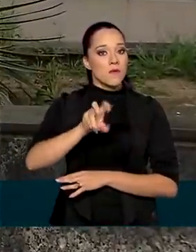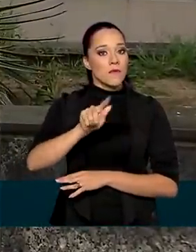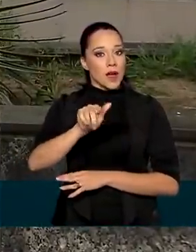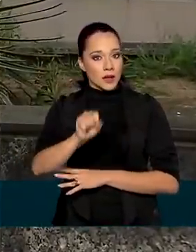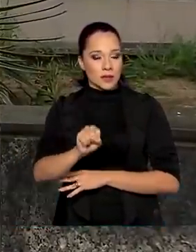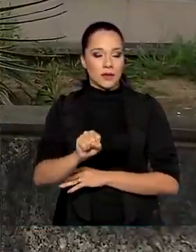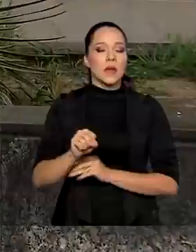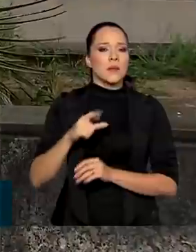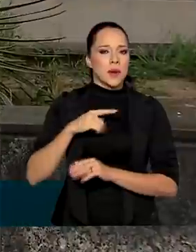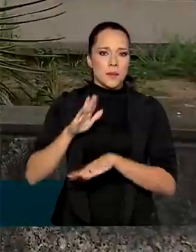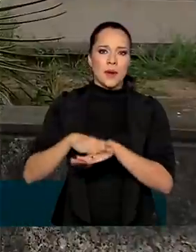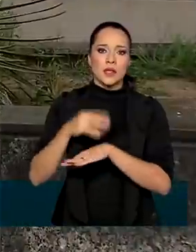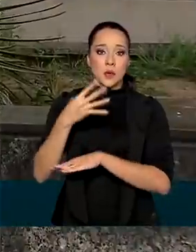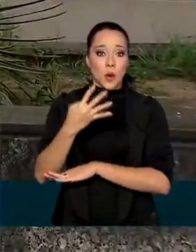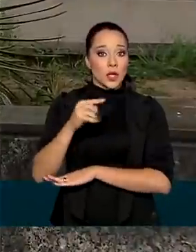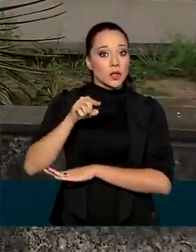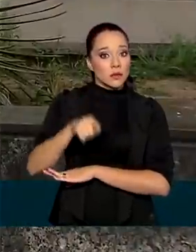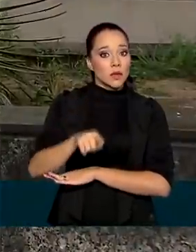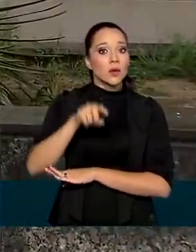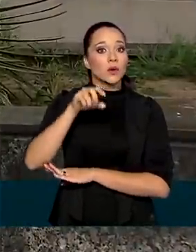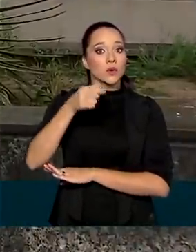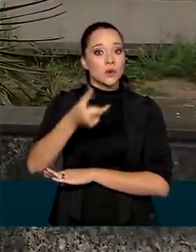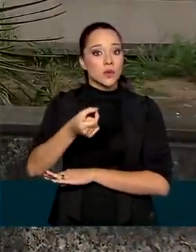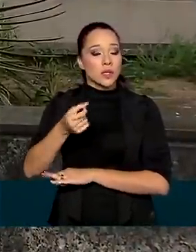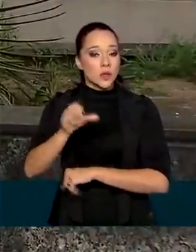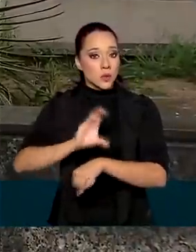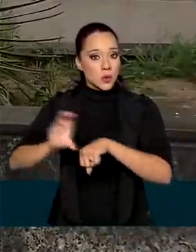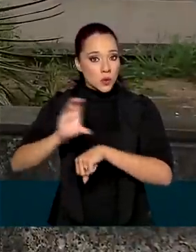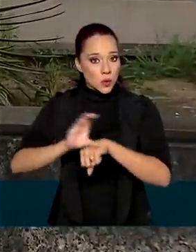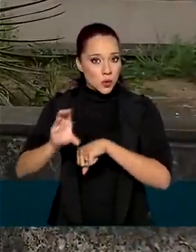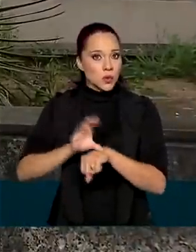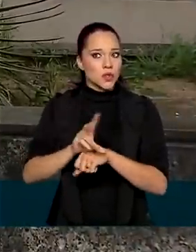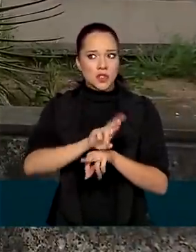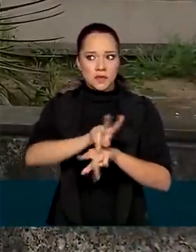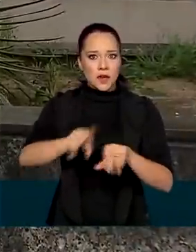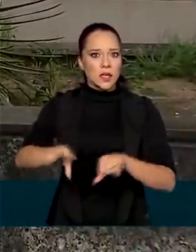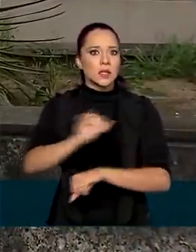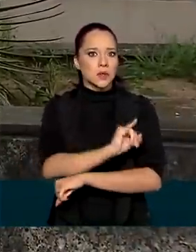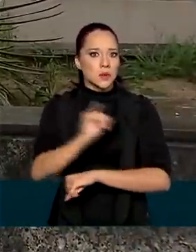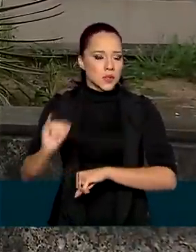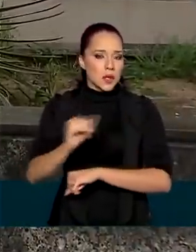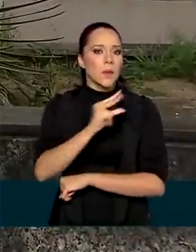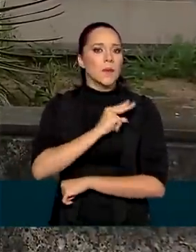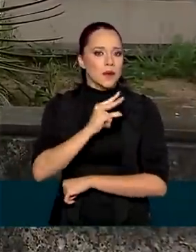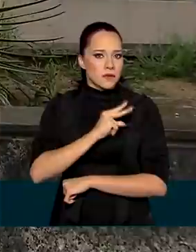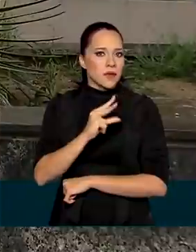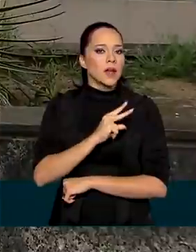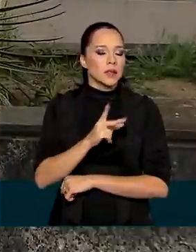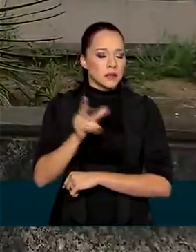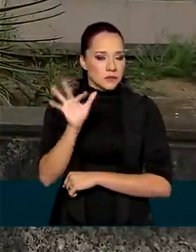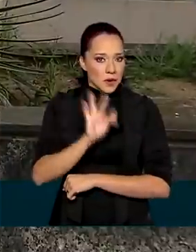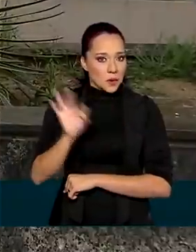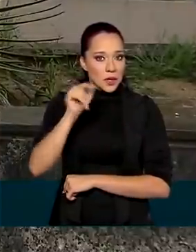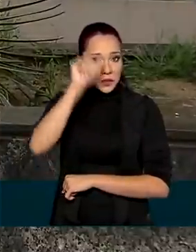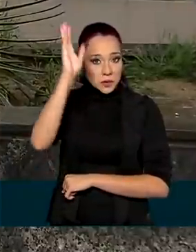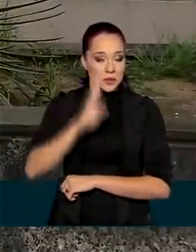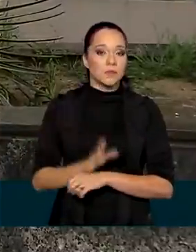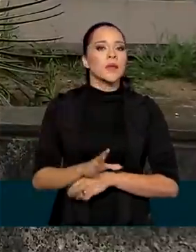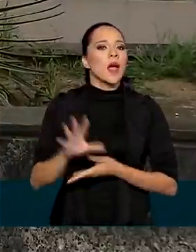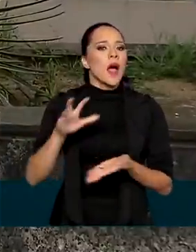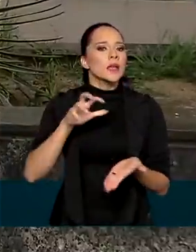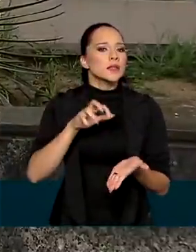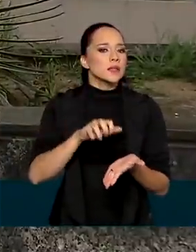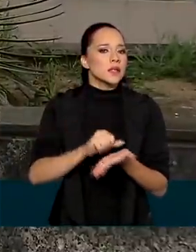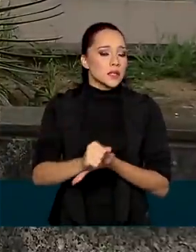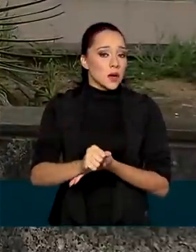.213 cursos de 881 instituições privadas de ensino superior no país. A inscrição deve